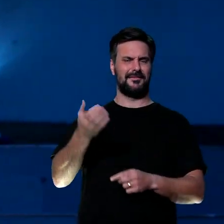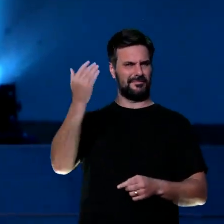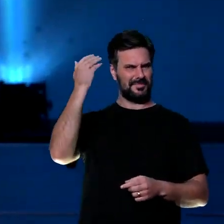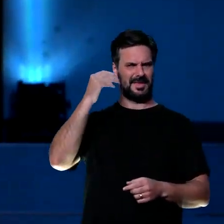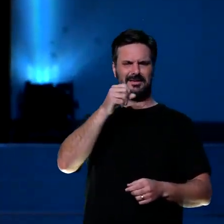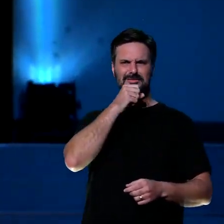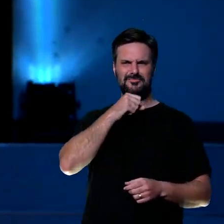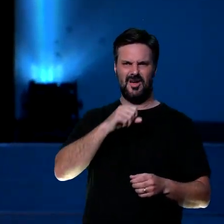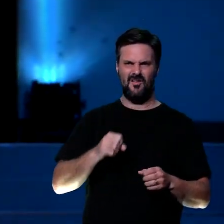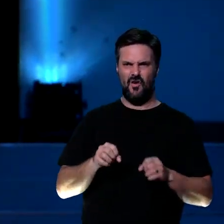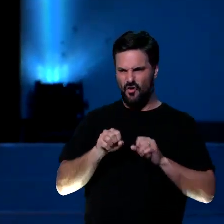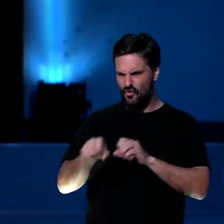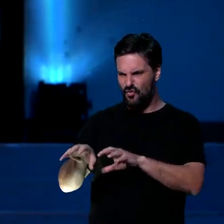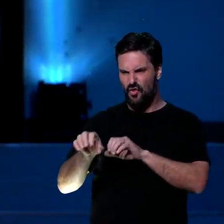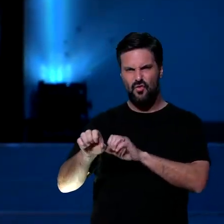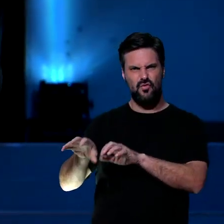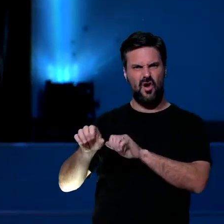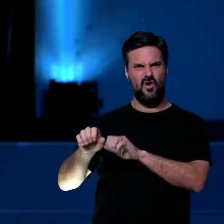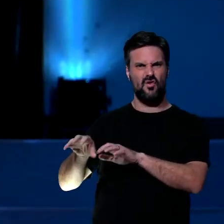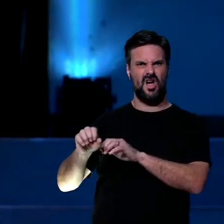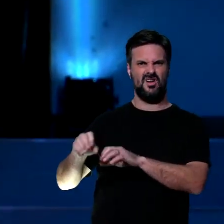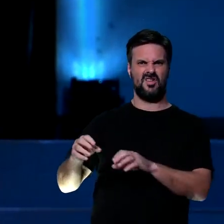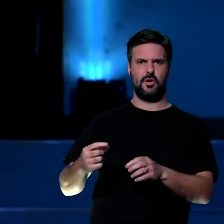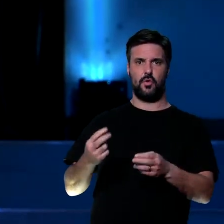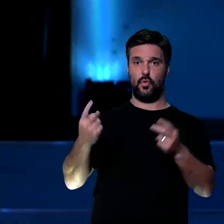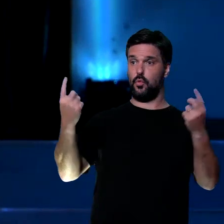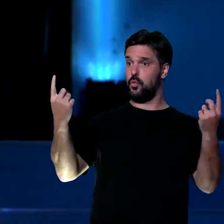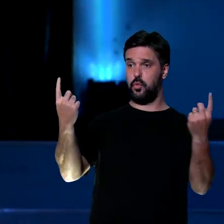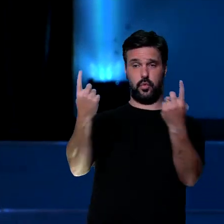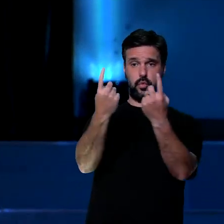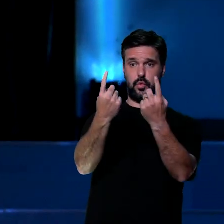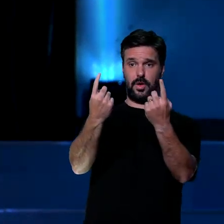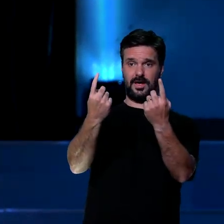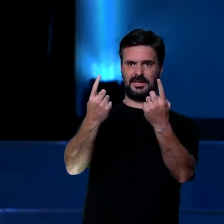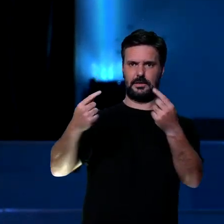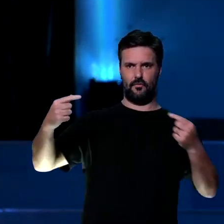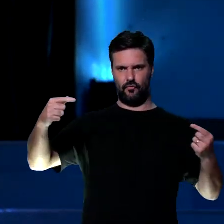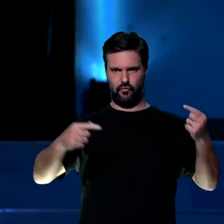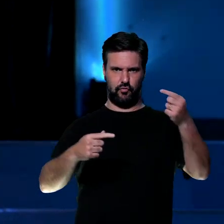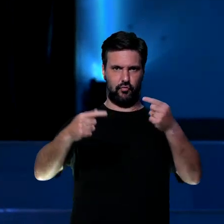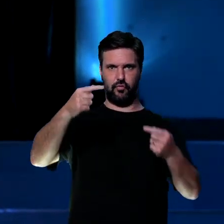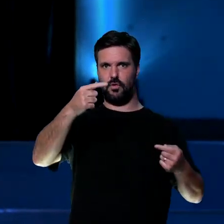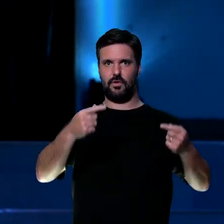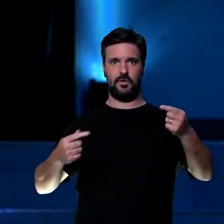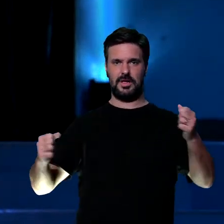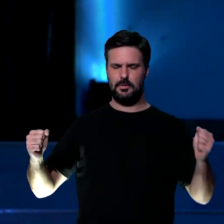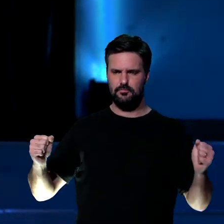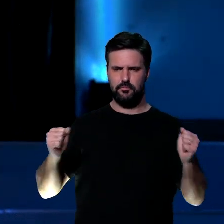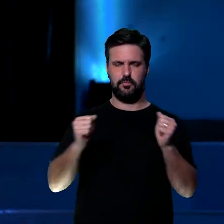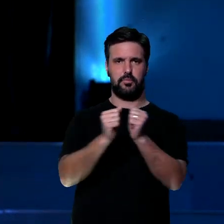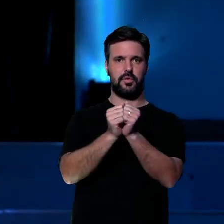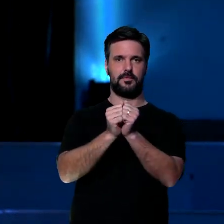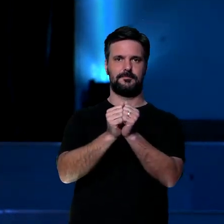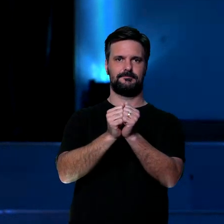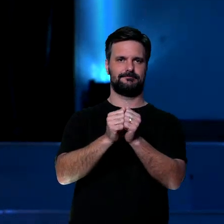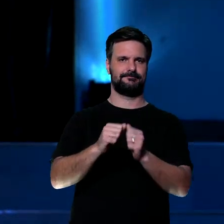O exército correndo lá, aí de repente só sobra dois correndo, o resto está brigando entre si. Não faz sentido.